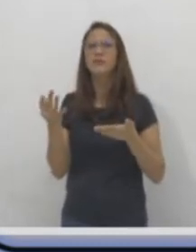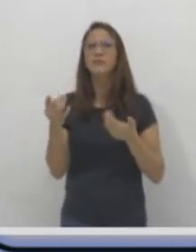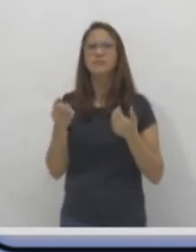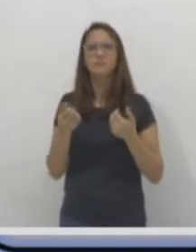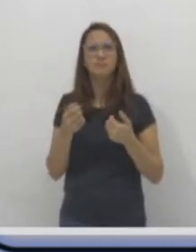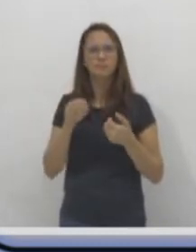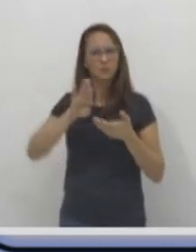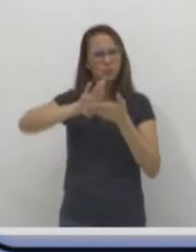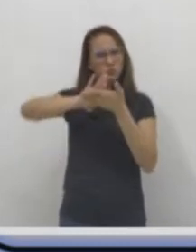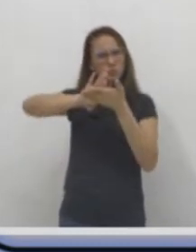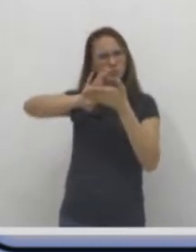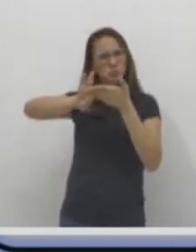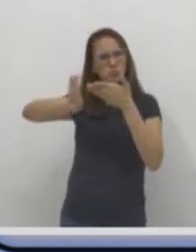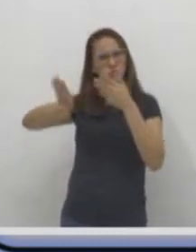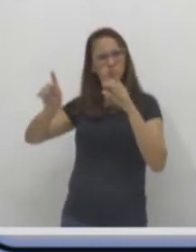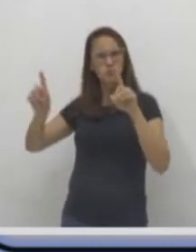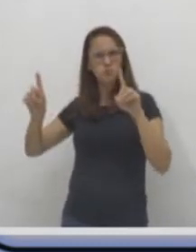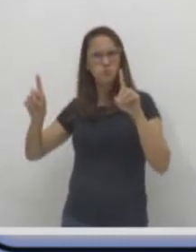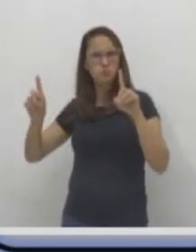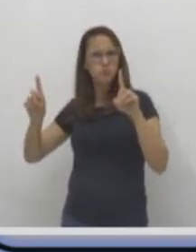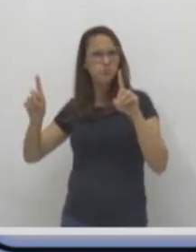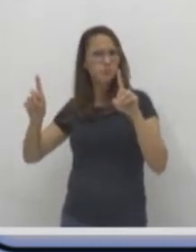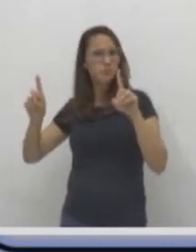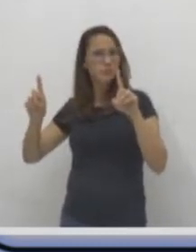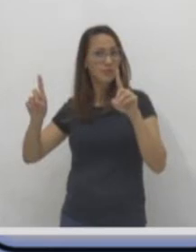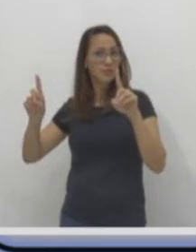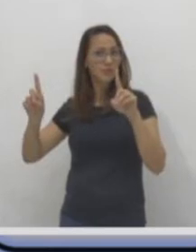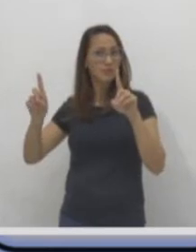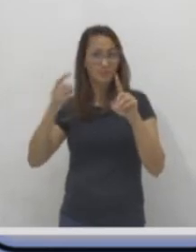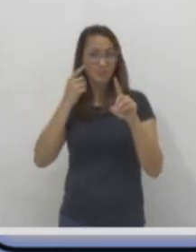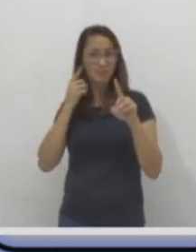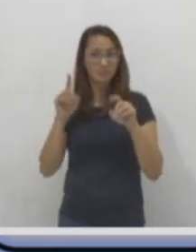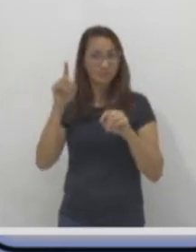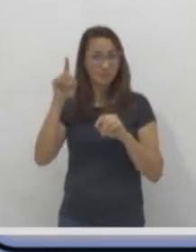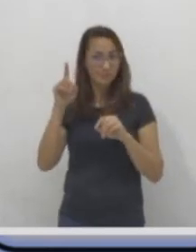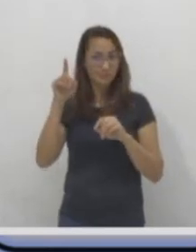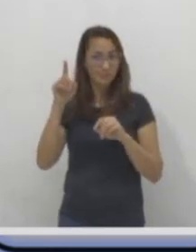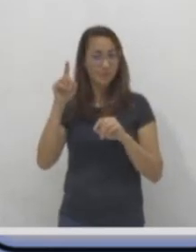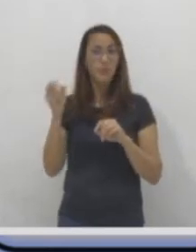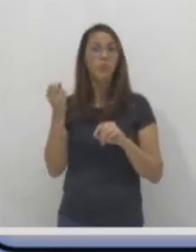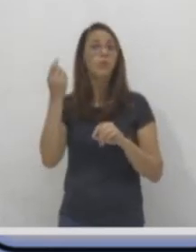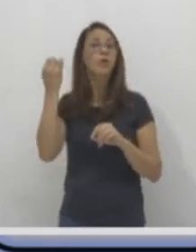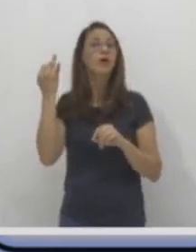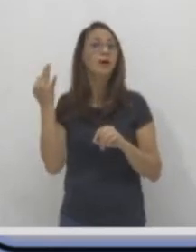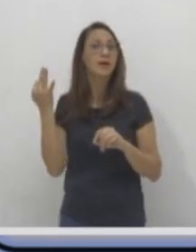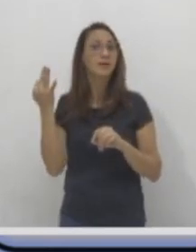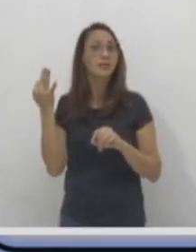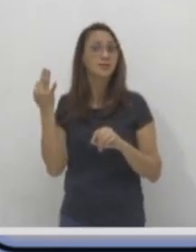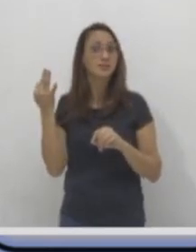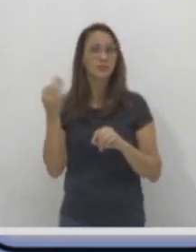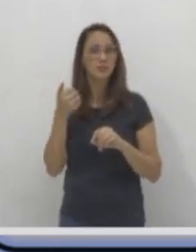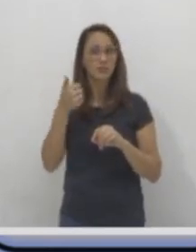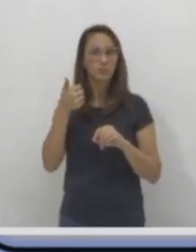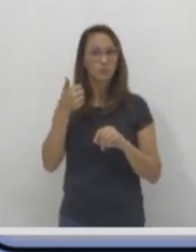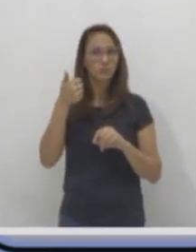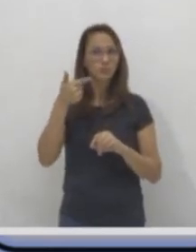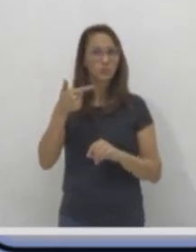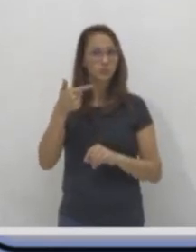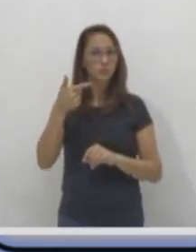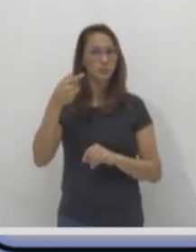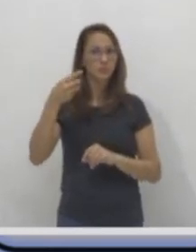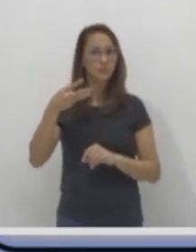toda essa quantidade de triângulos. Tá vendo? Então, quanto foi que sobraram? Um, dois,